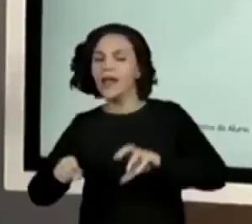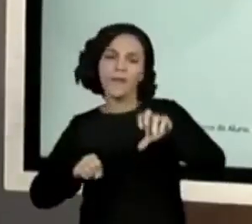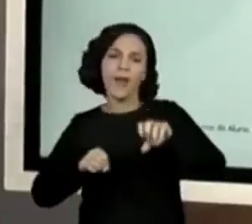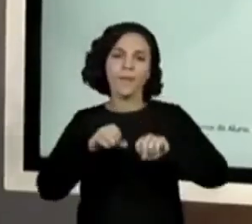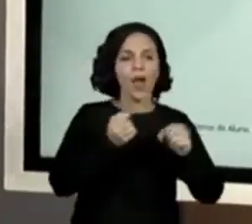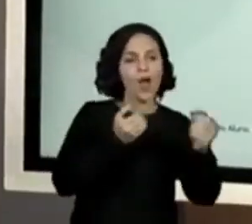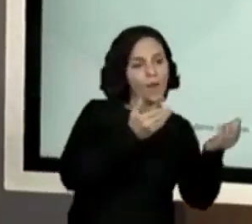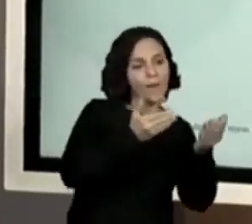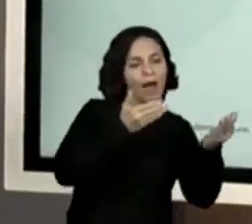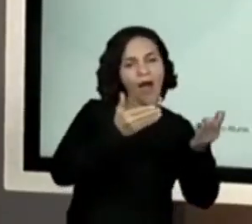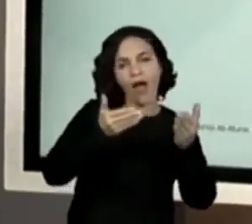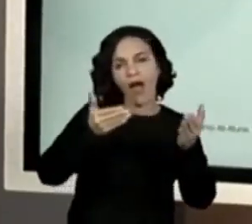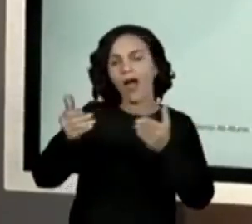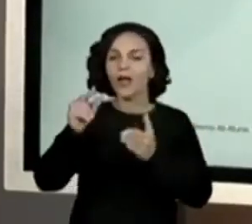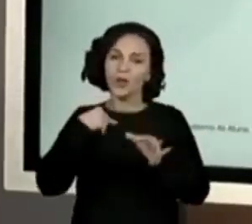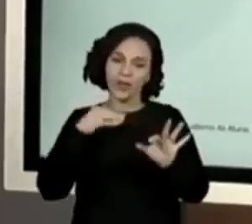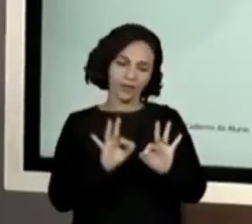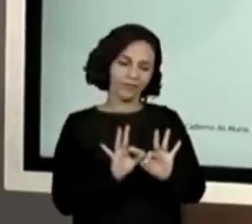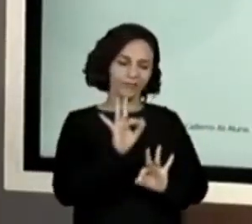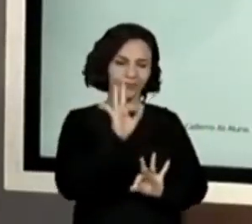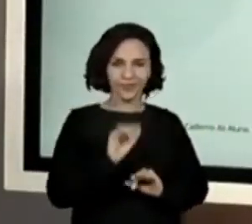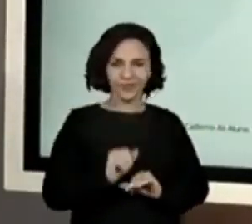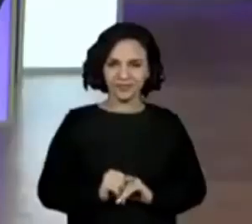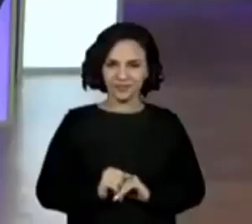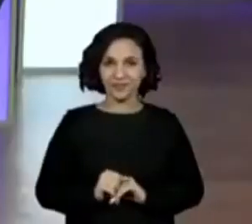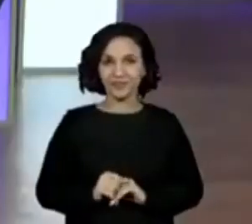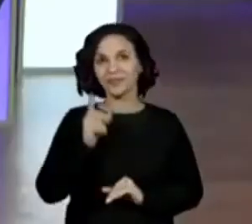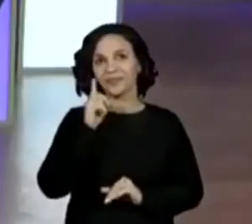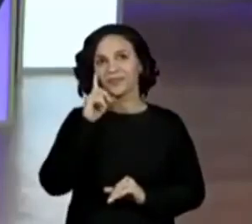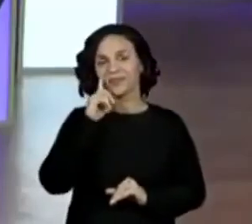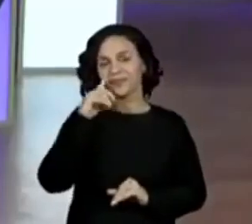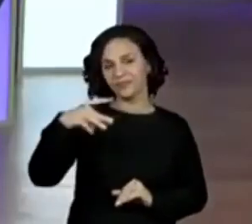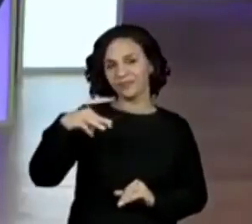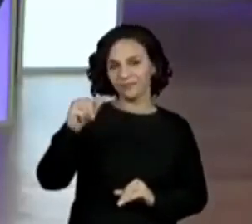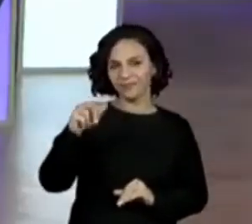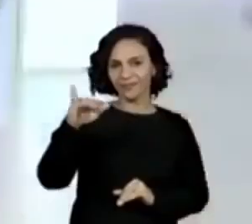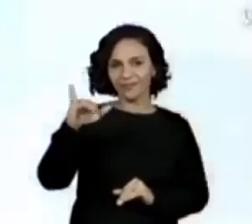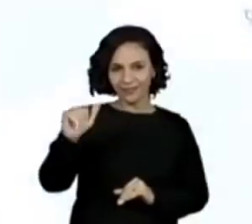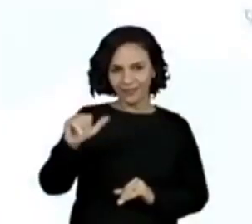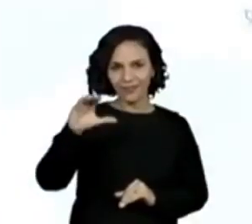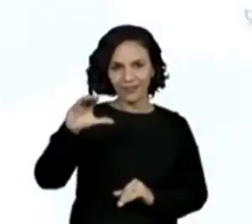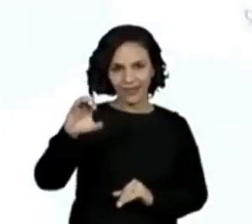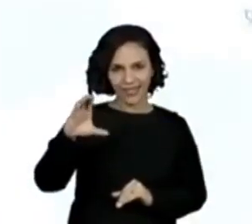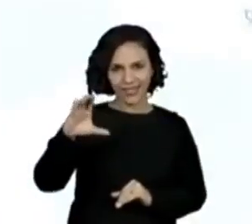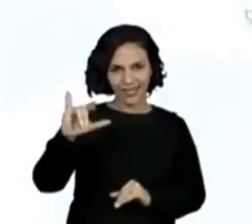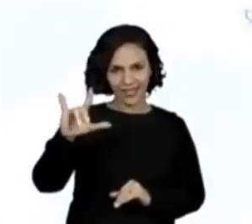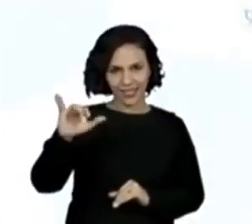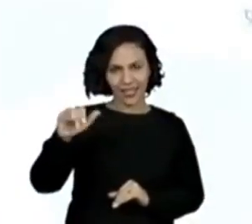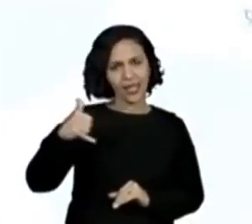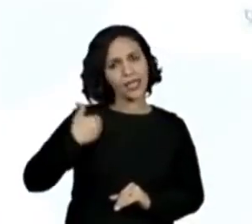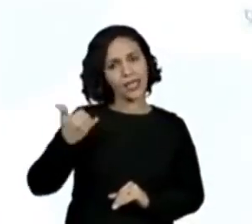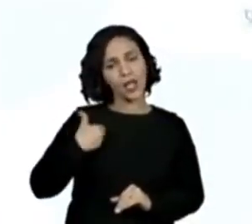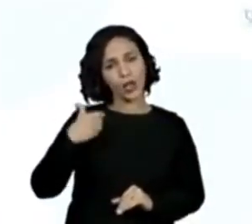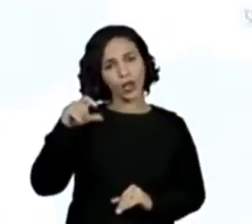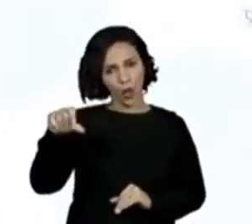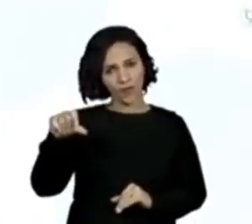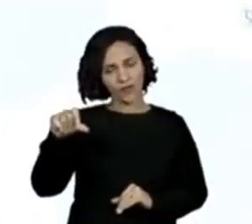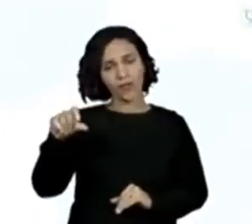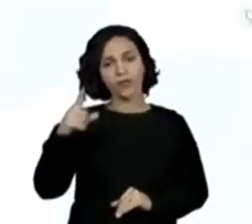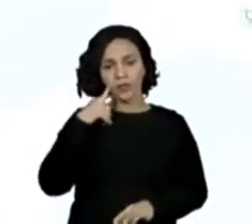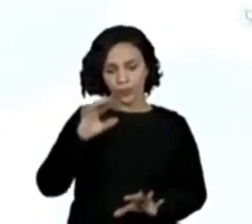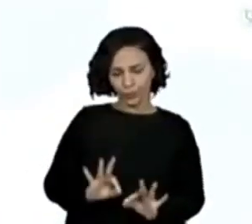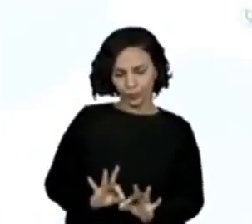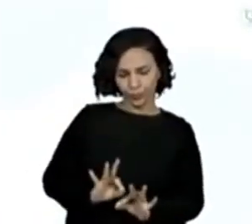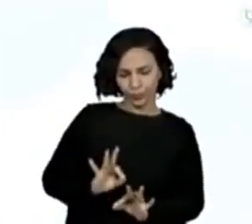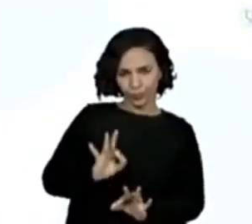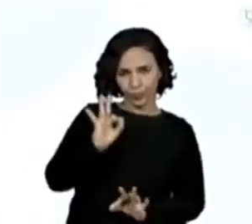comparando a altura delas. A Maria Cecília tem nove anos e ela mede um metro e vinte e